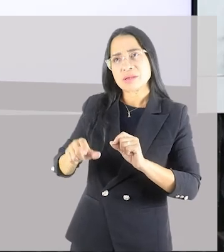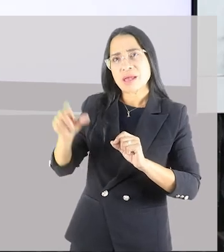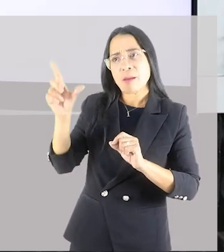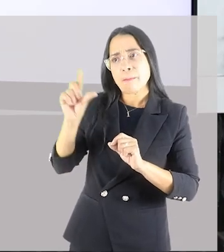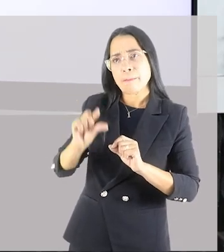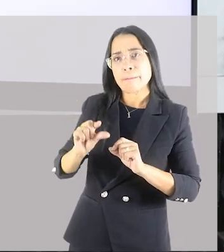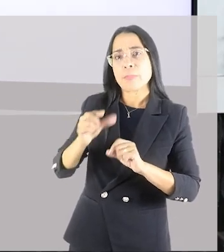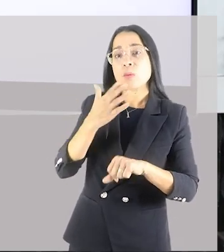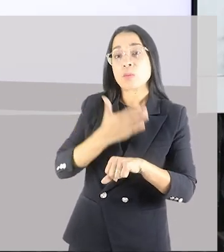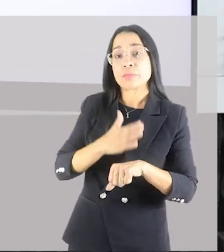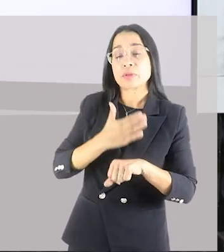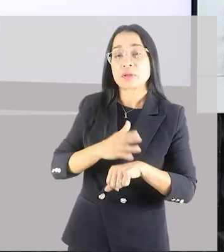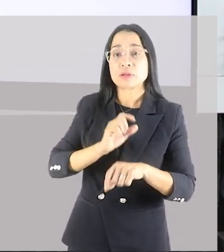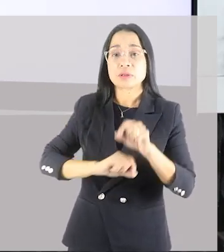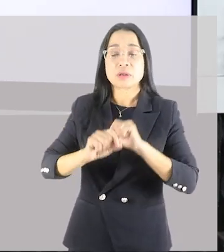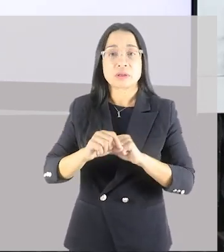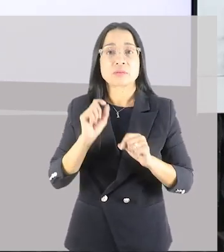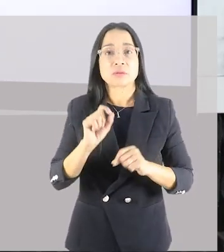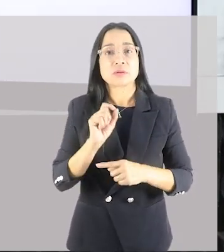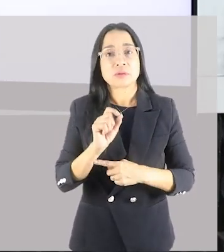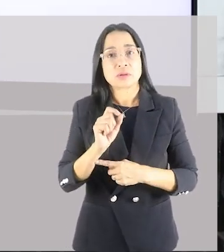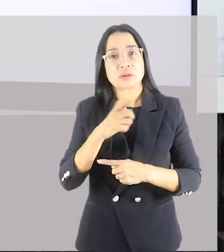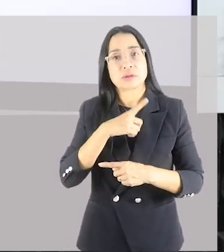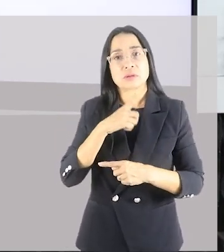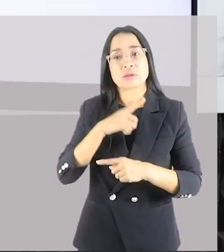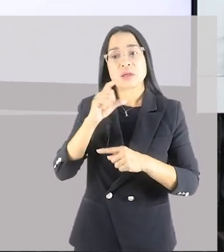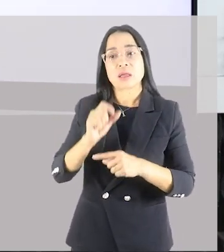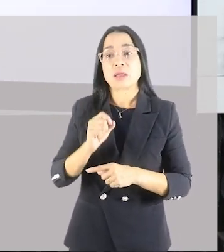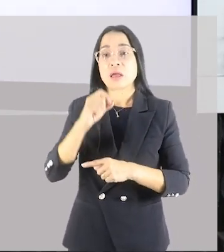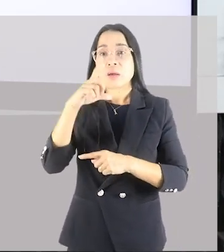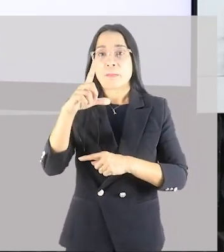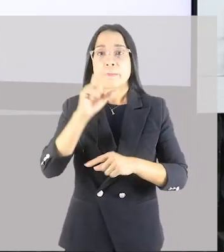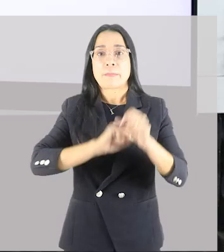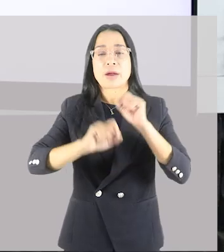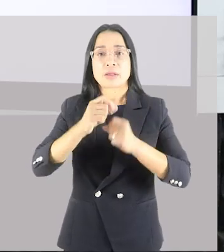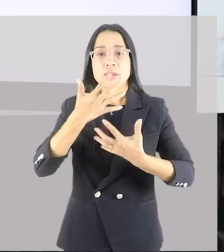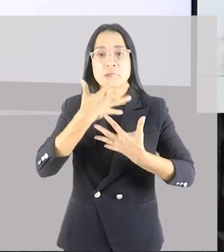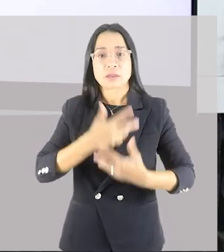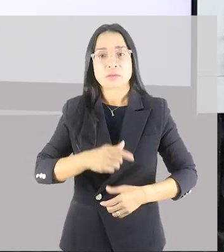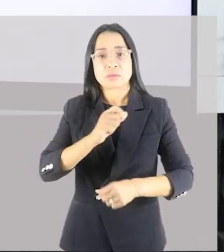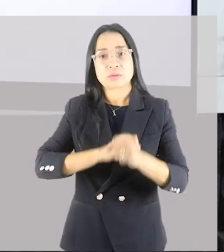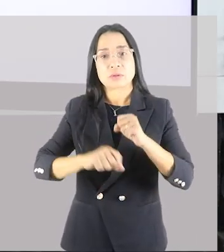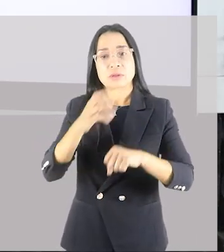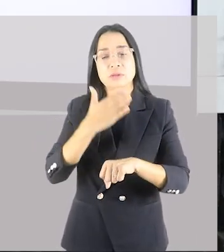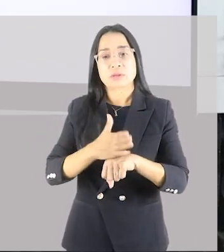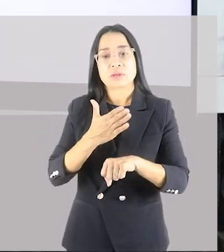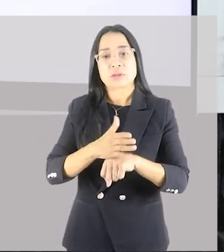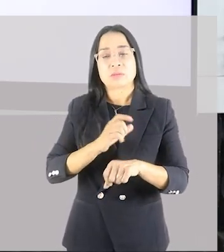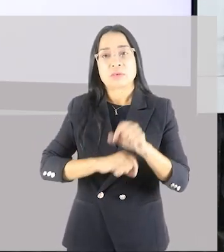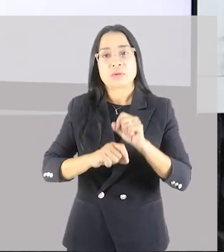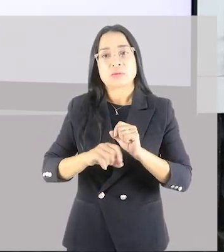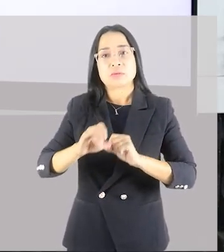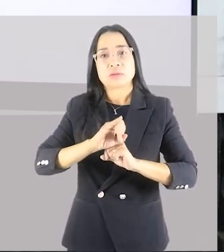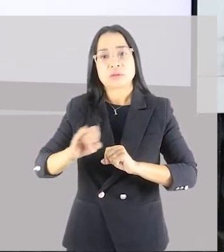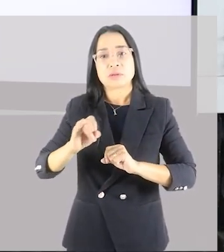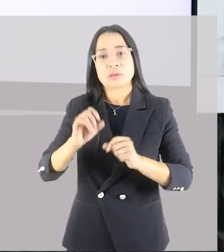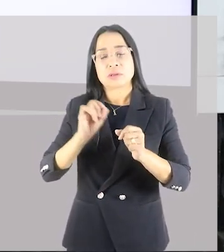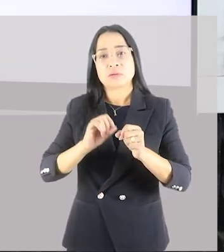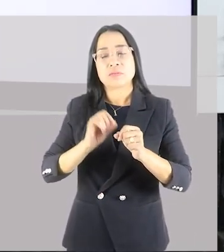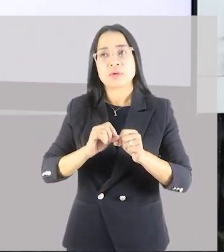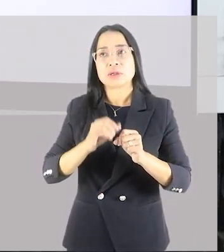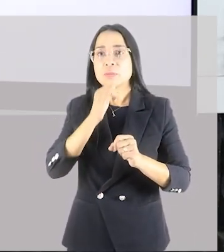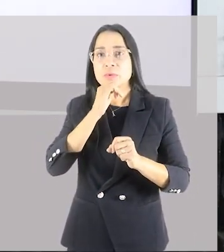ele é um que tem maior receptividade ao treinamento. Ou seja, se você não faz